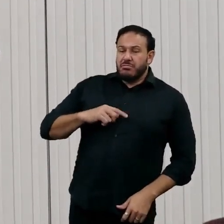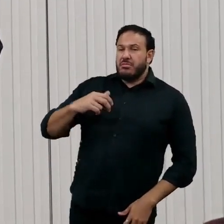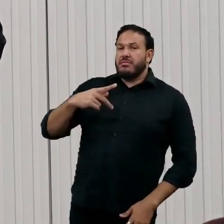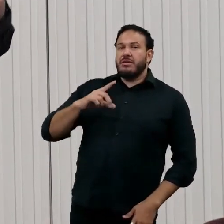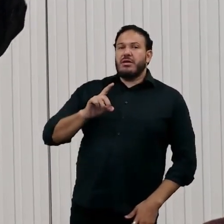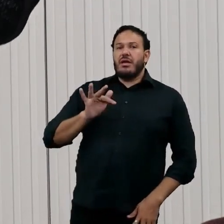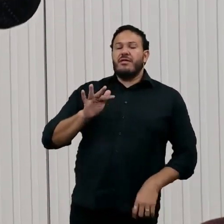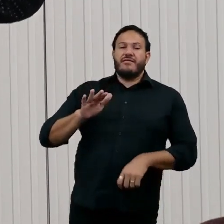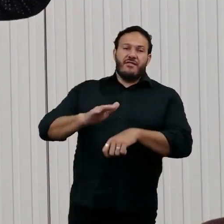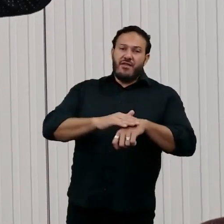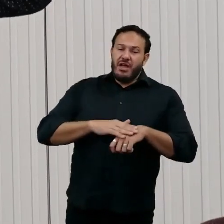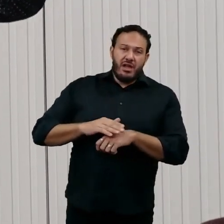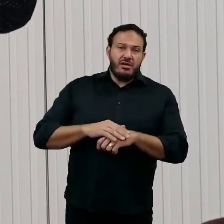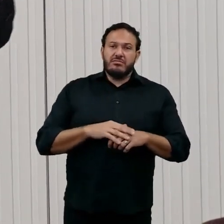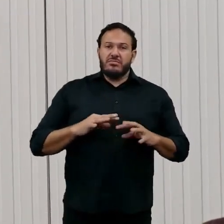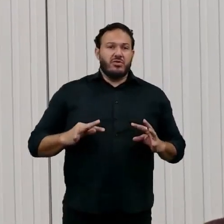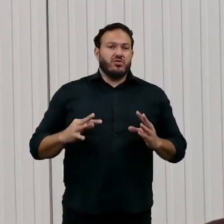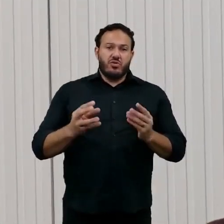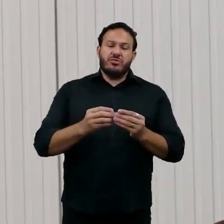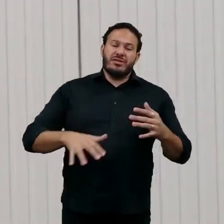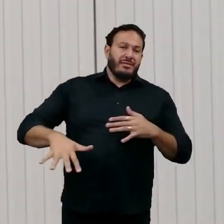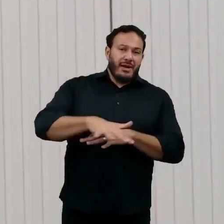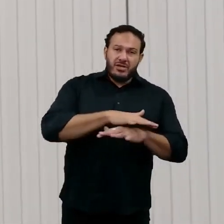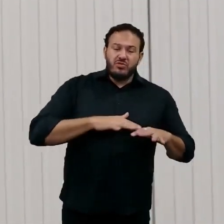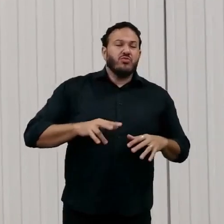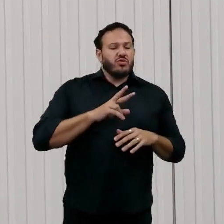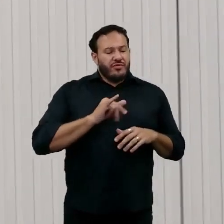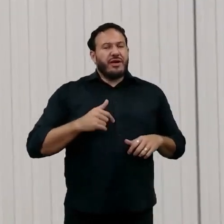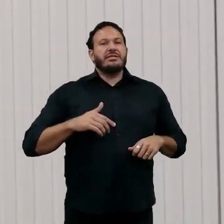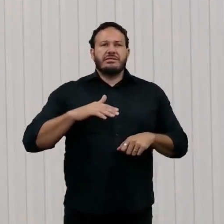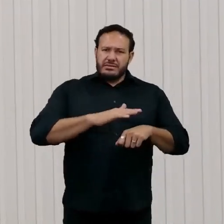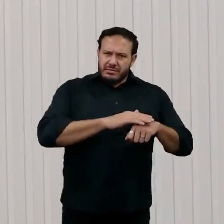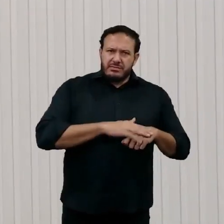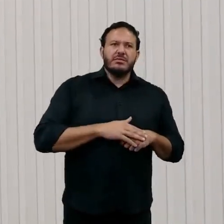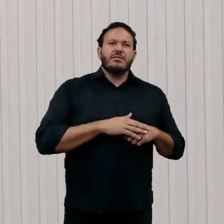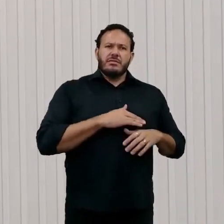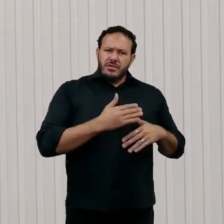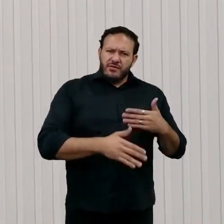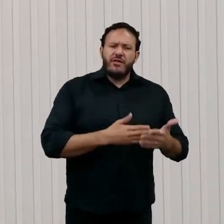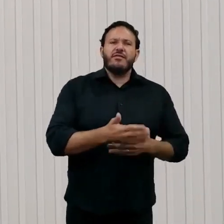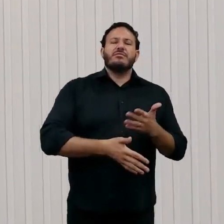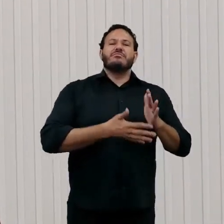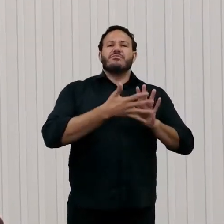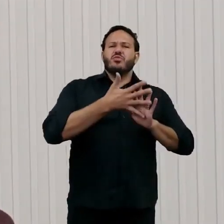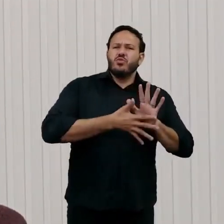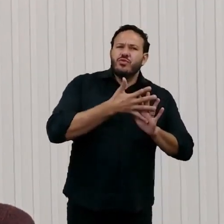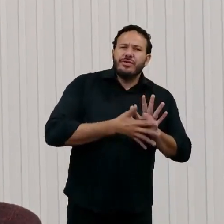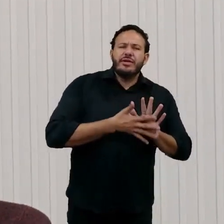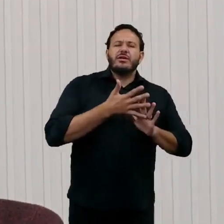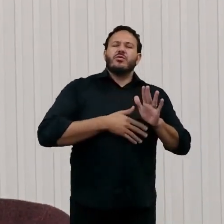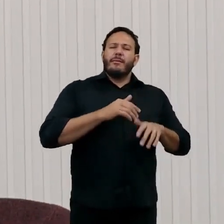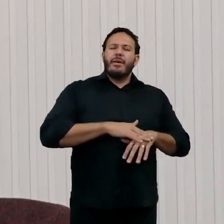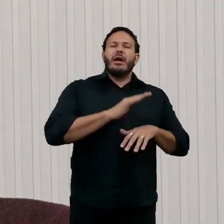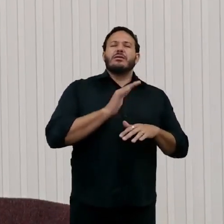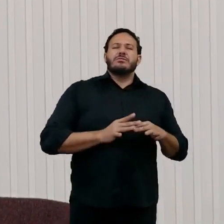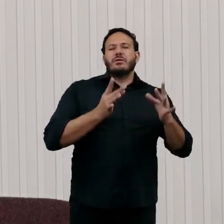Então os governos em toda parte do mundo vão ter que aceitar que eles têm que desenvolver um currículo muito mais detalhado que